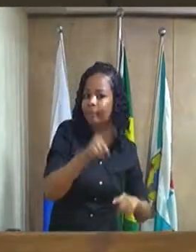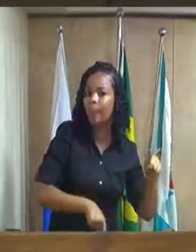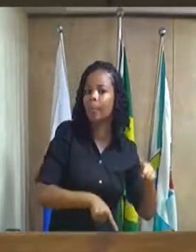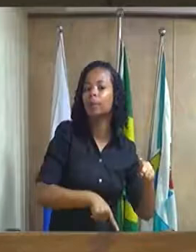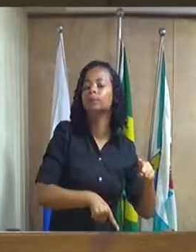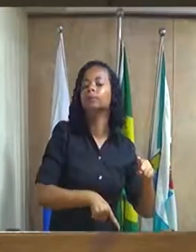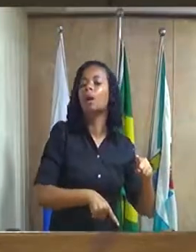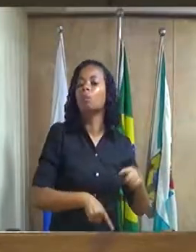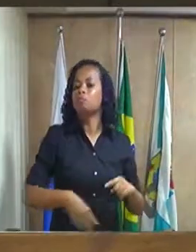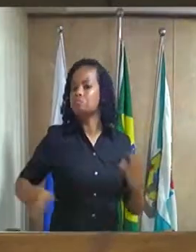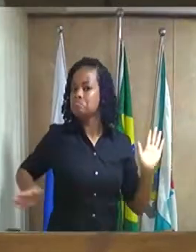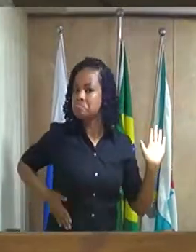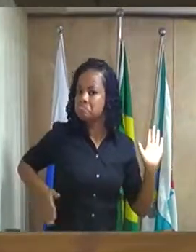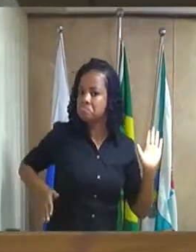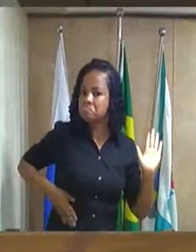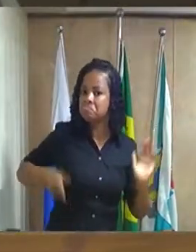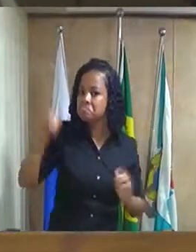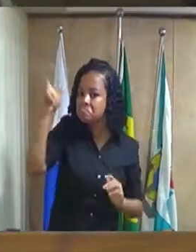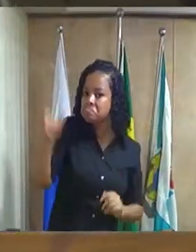meiliantes,